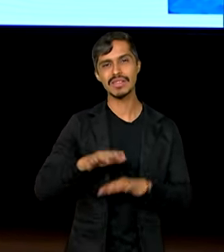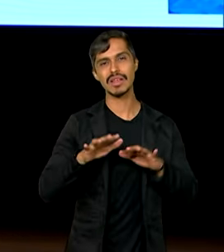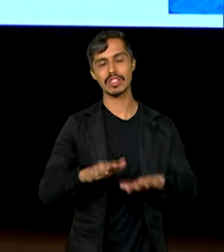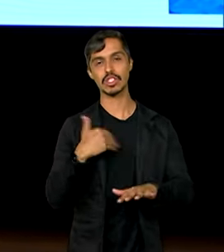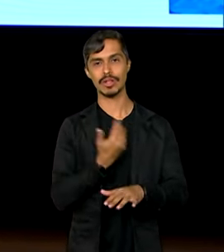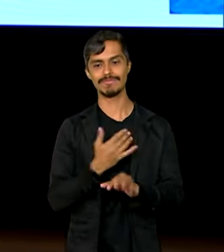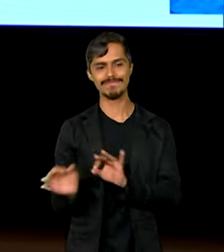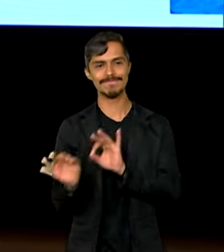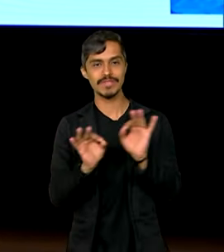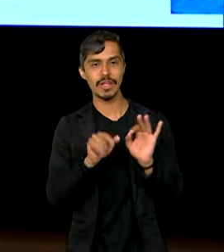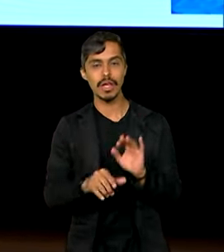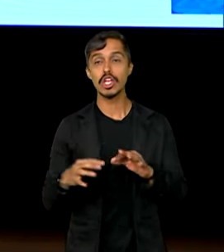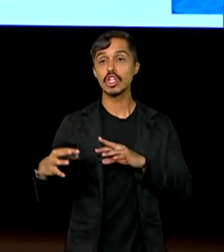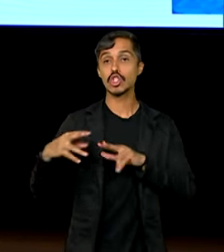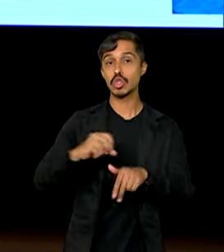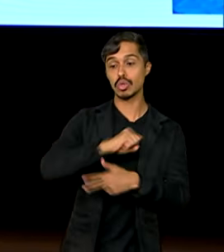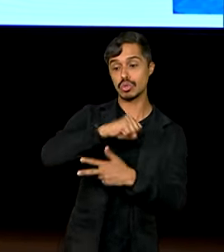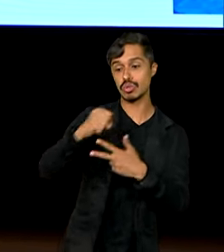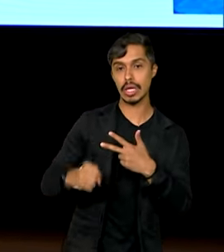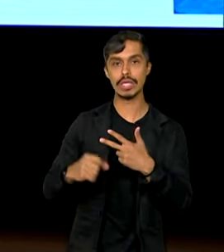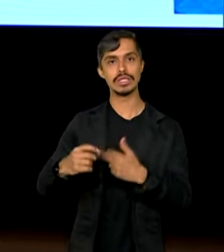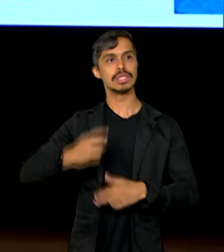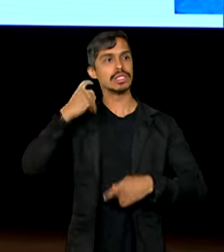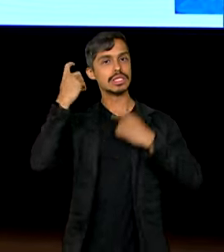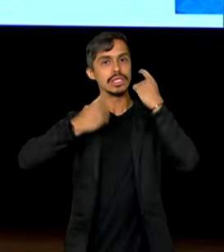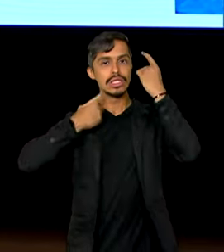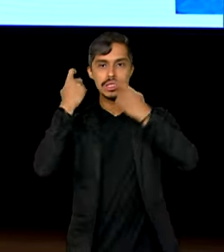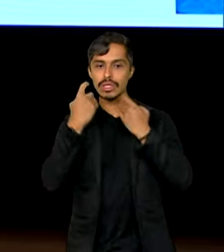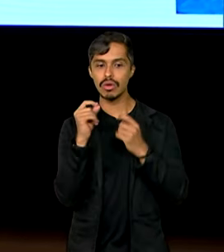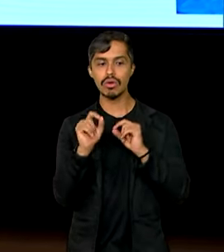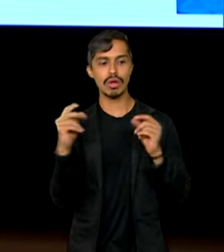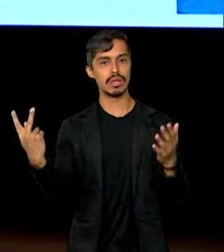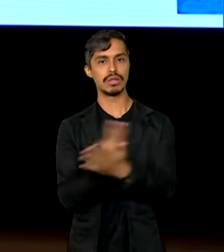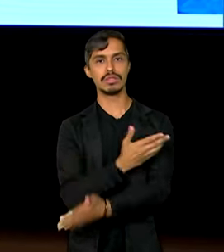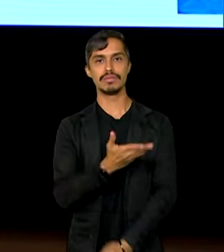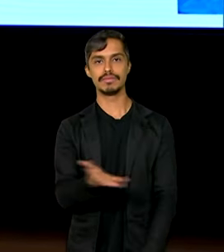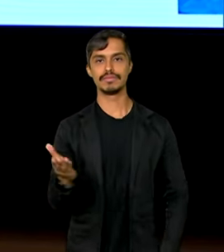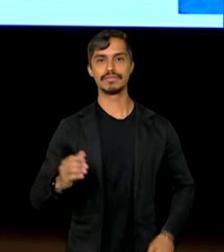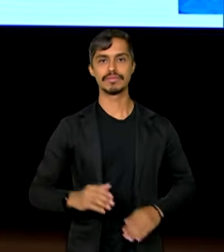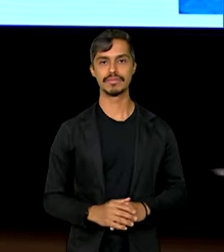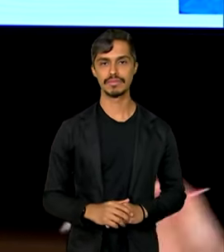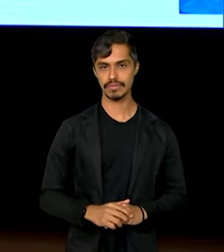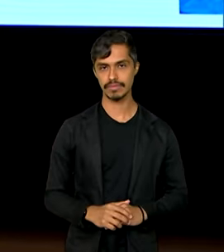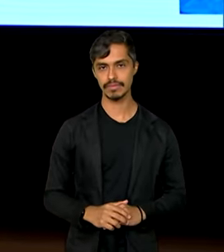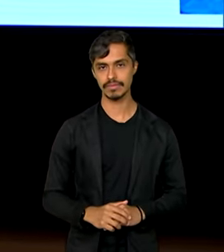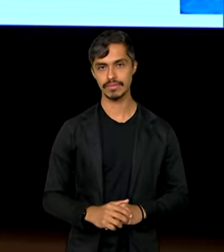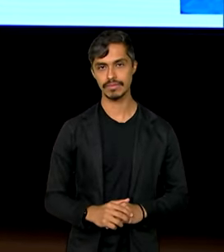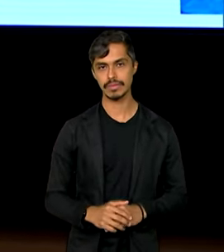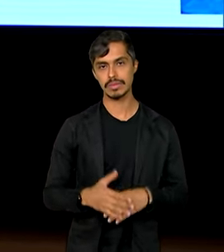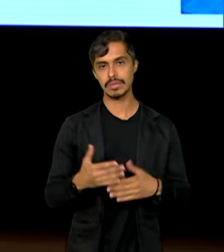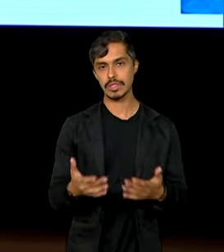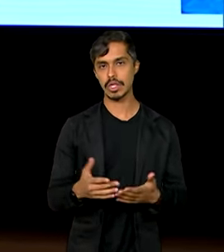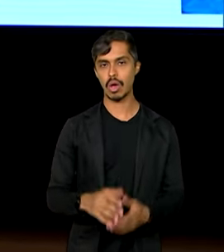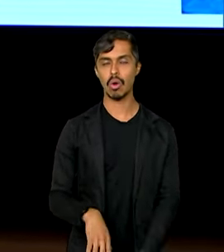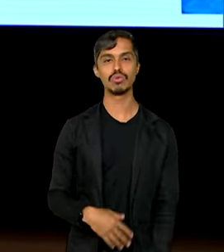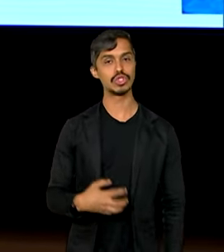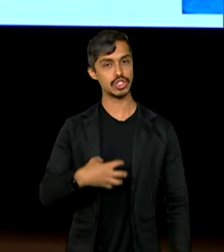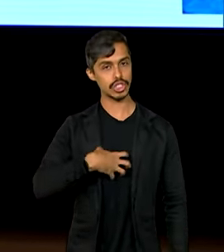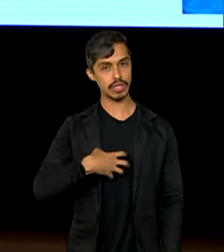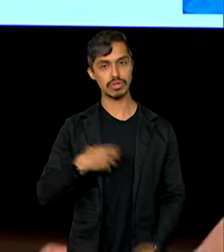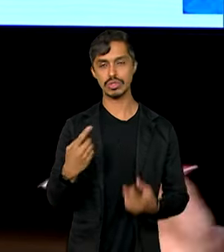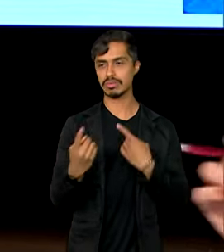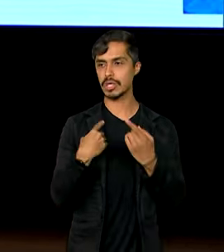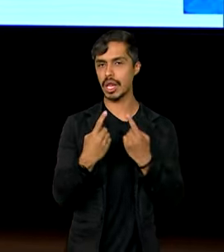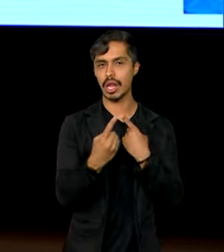todos os poderes estão preocupados com o que está acontecendo. O tom, com certeza, vai ser de diálogo, de